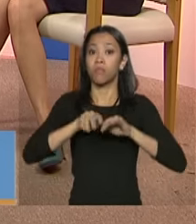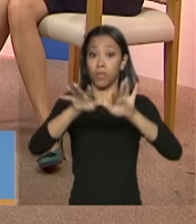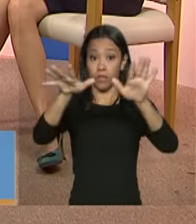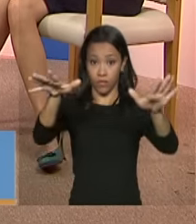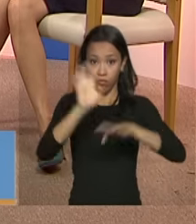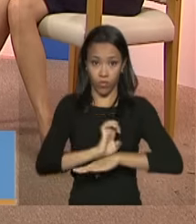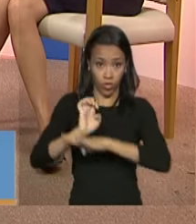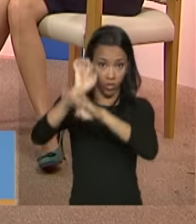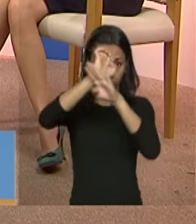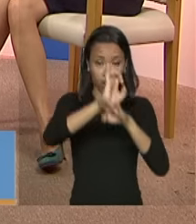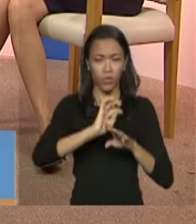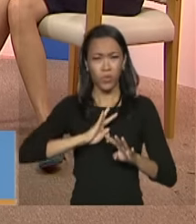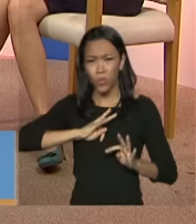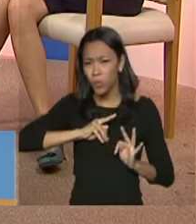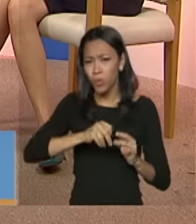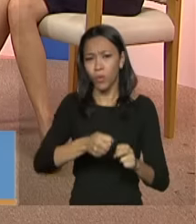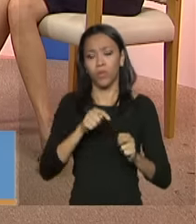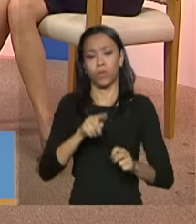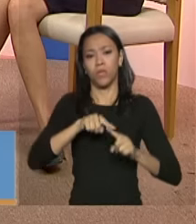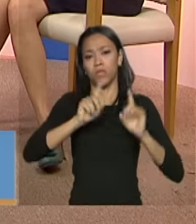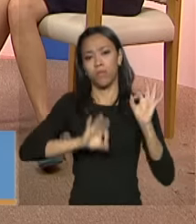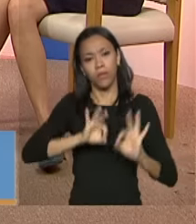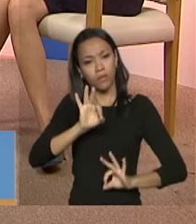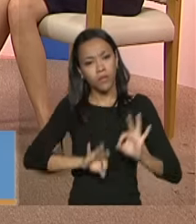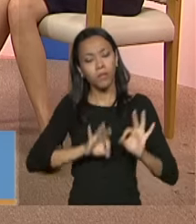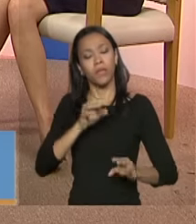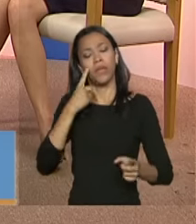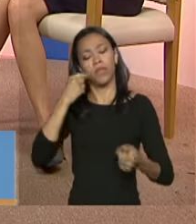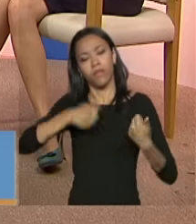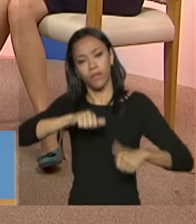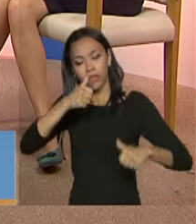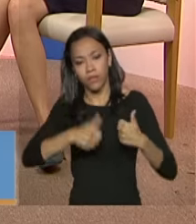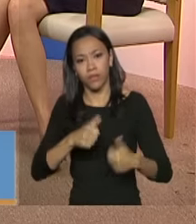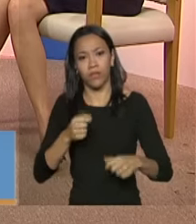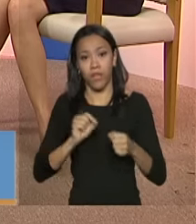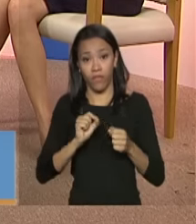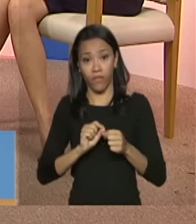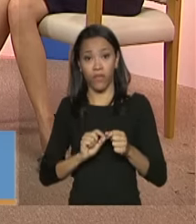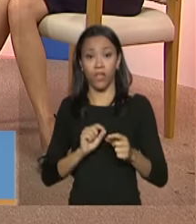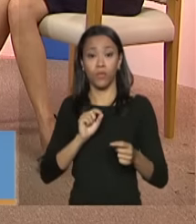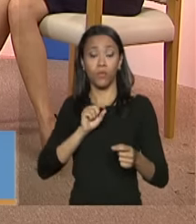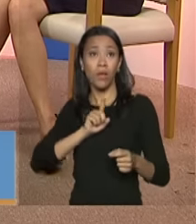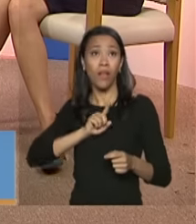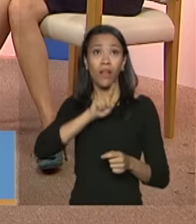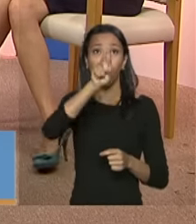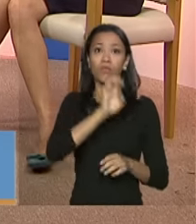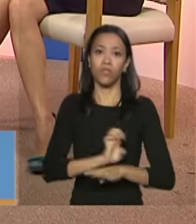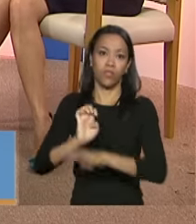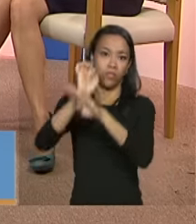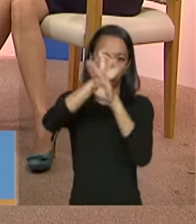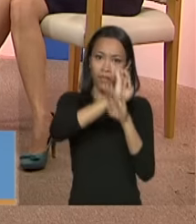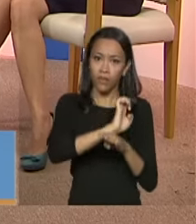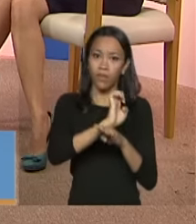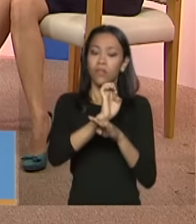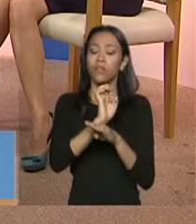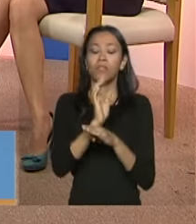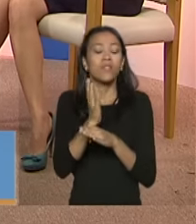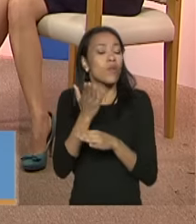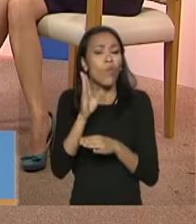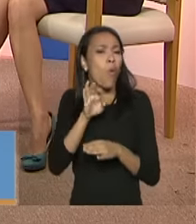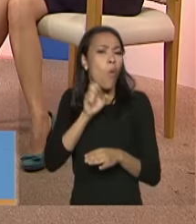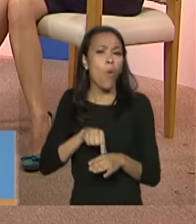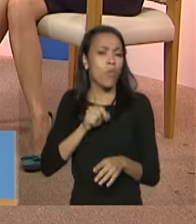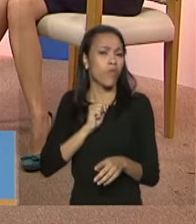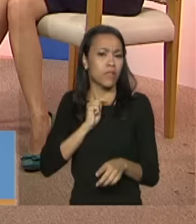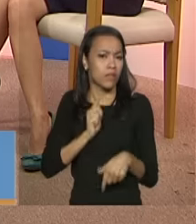todo esse planejamento esse diagnóstico que é feito no território a forma do serviço da forma como vai ser executado o